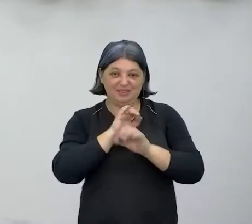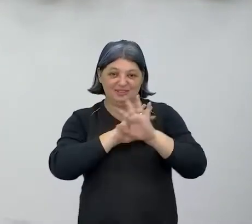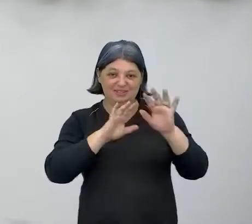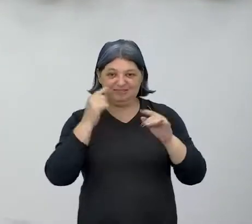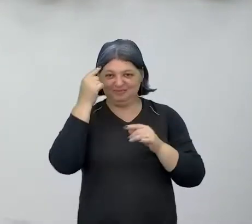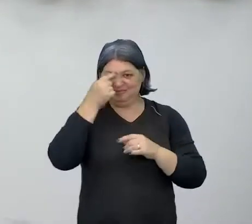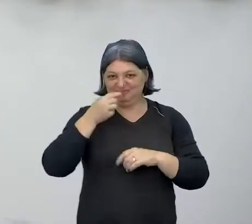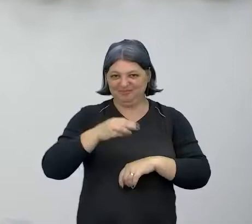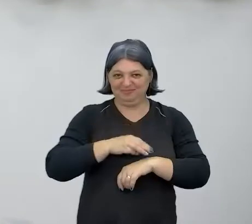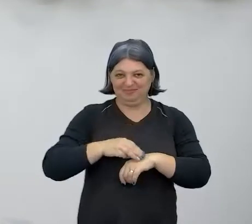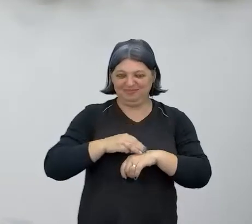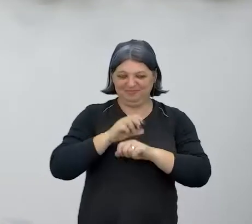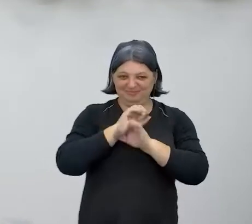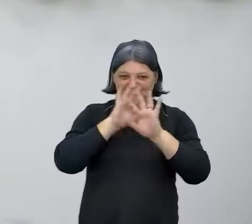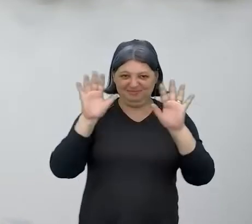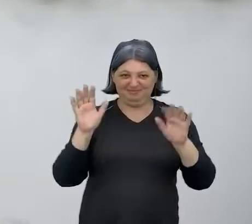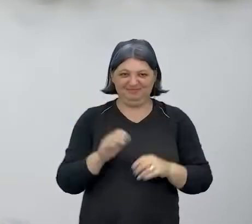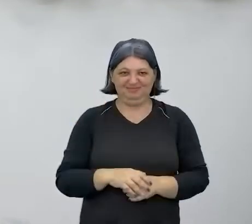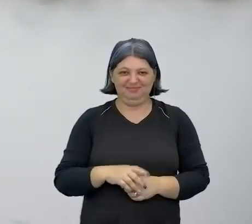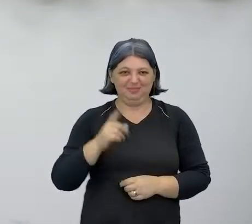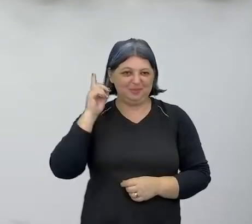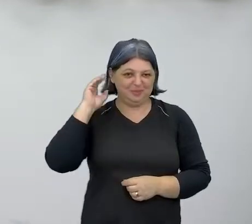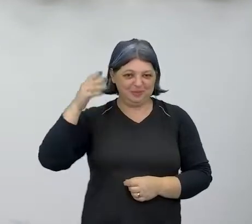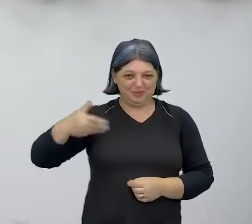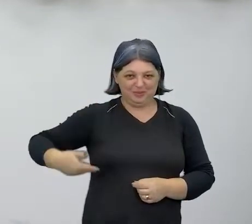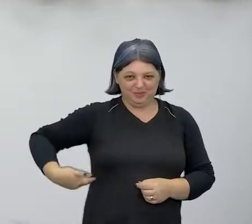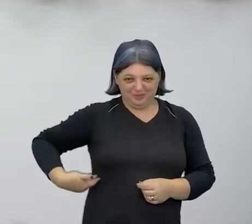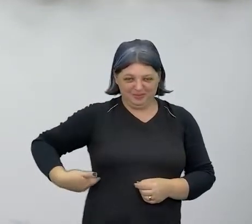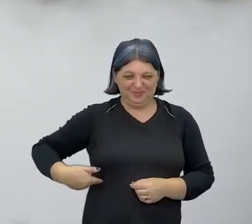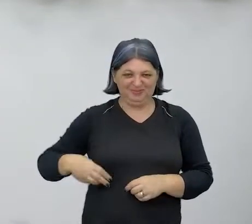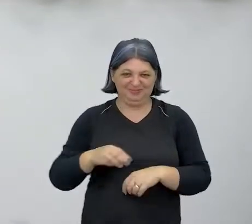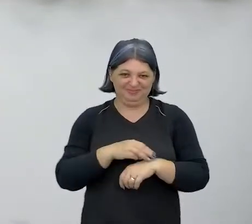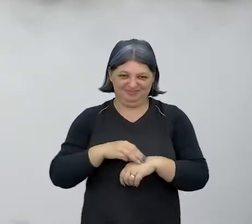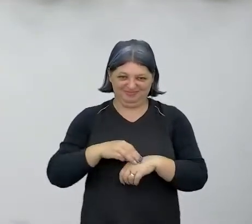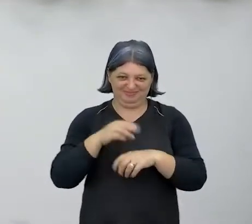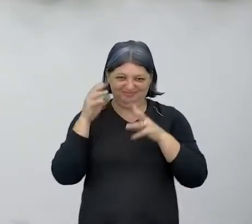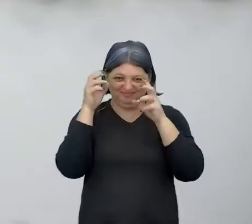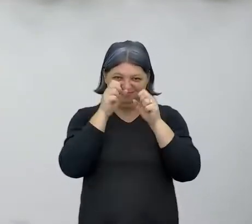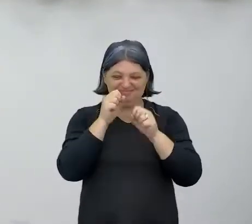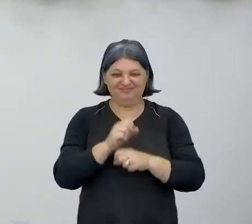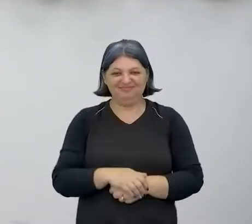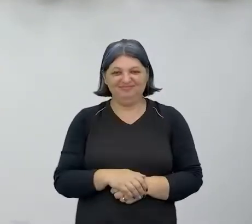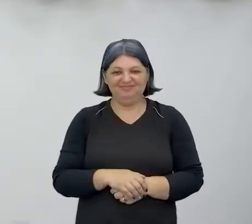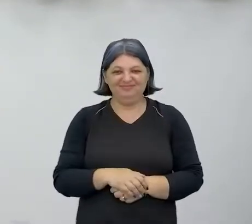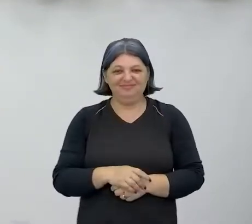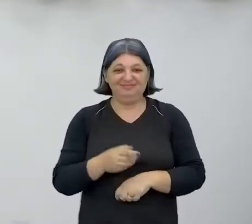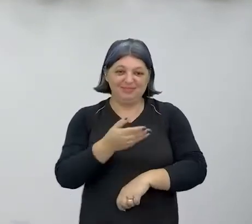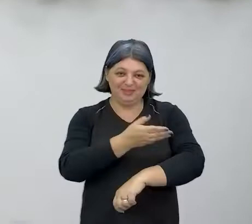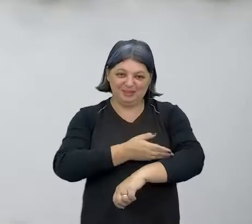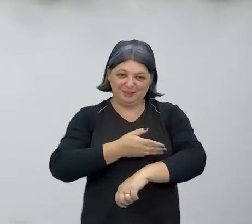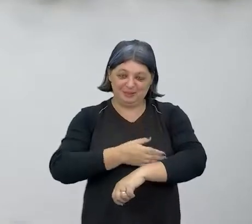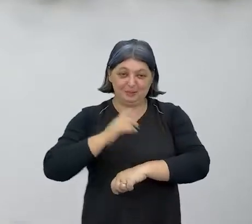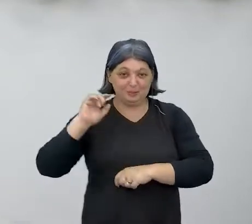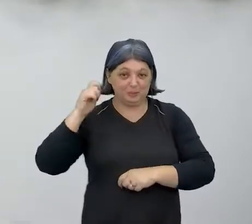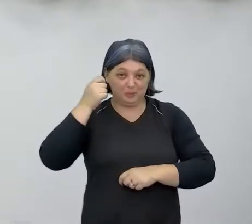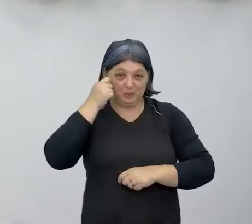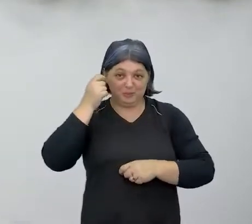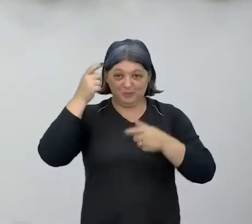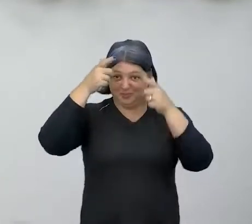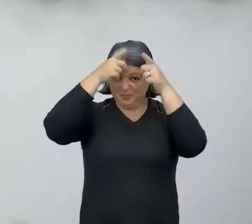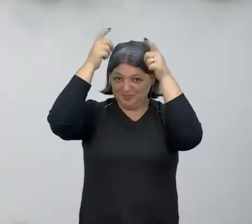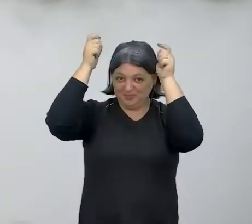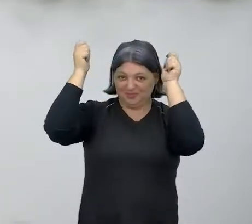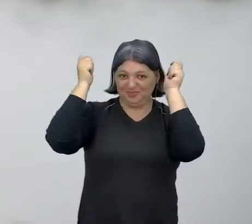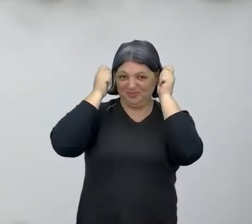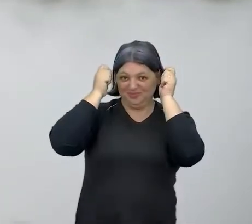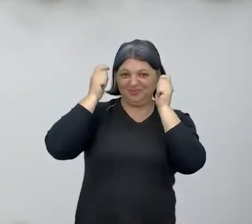castanhos claros, cabelos longos, castanhos escuros, estou usando uma camisa preta e um lacinho marrom de